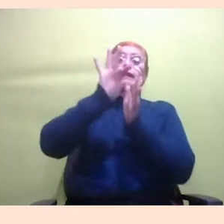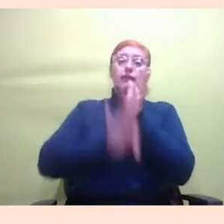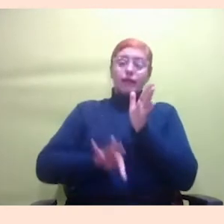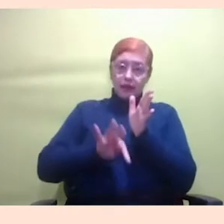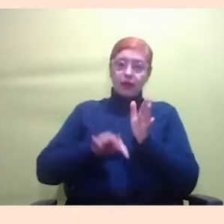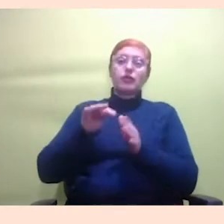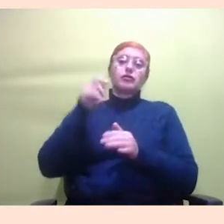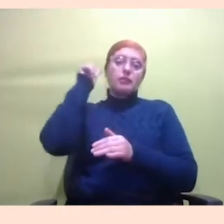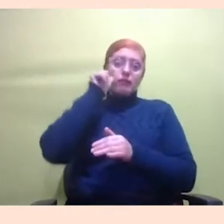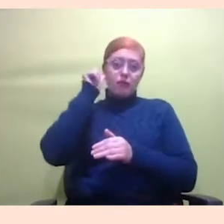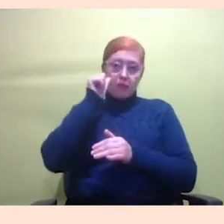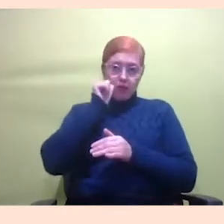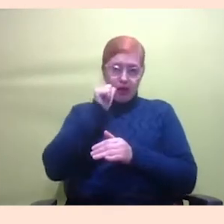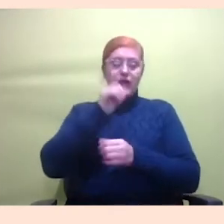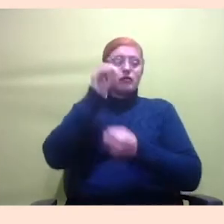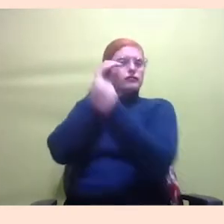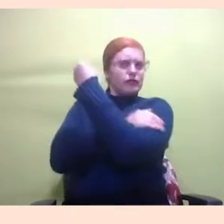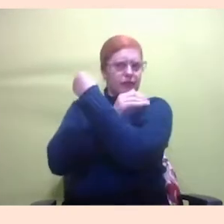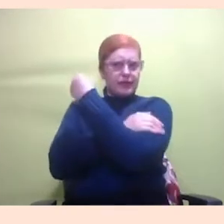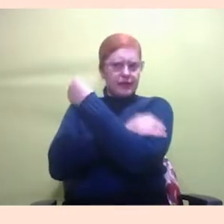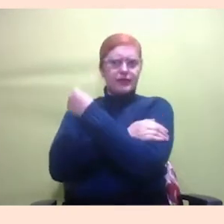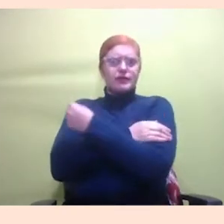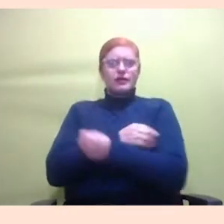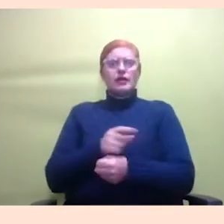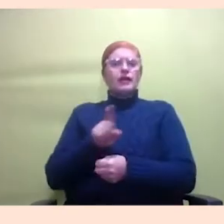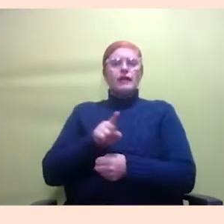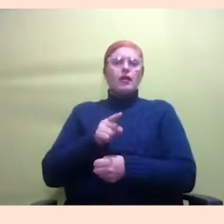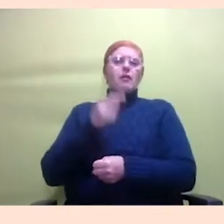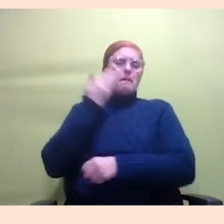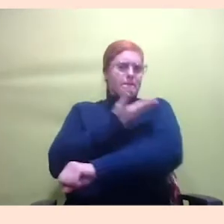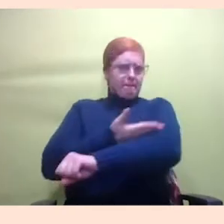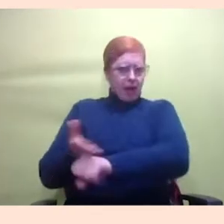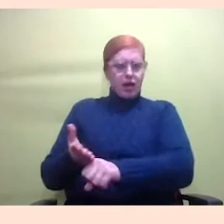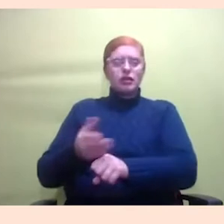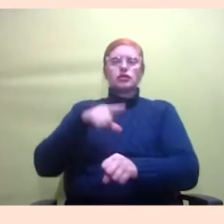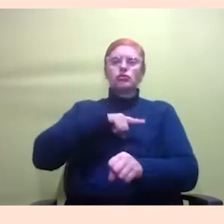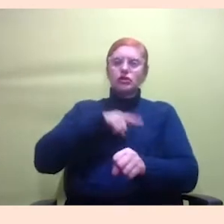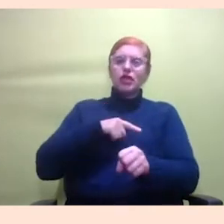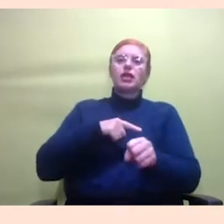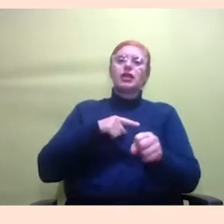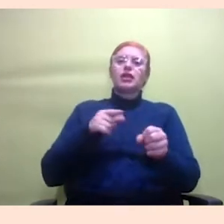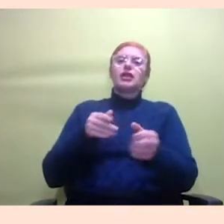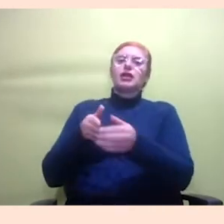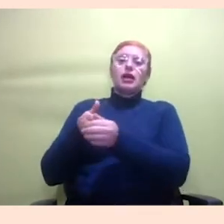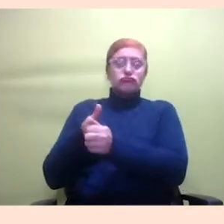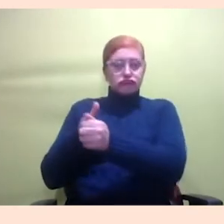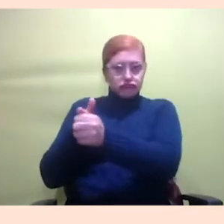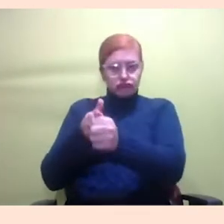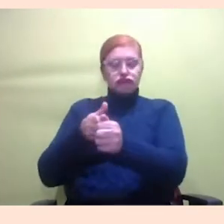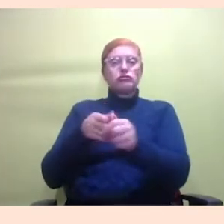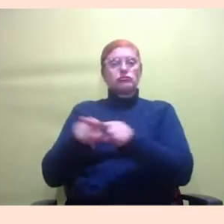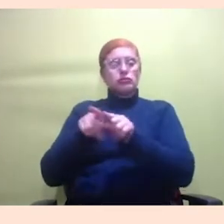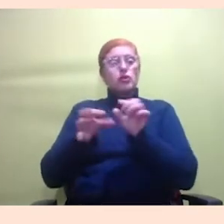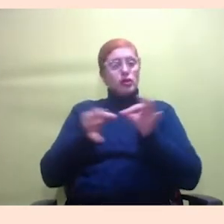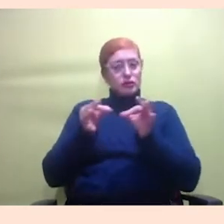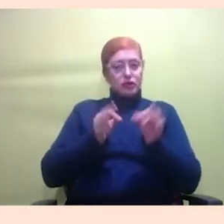e não brancas. Então, tem um acervo bem grande, é acervo que eu e a Sueli, a gente tem organizado, vai fazer quase dez anos